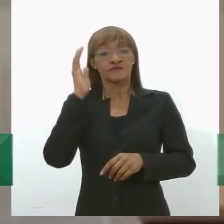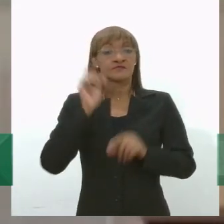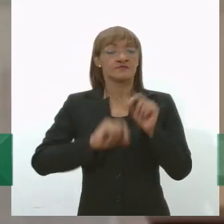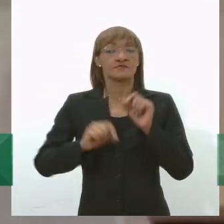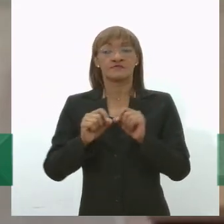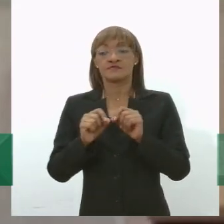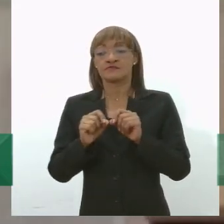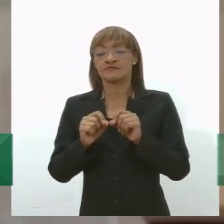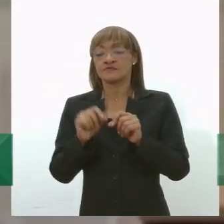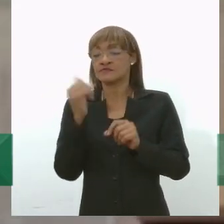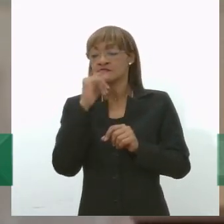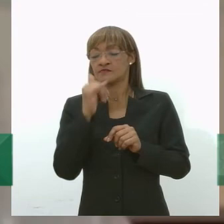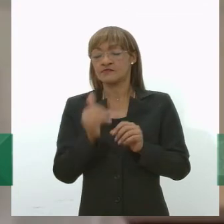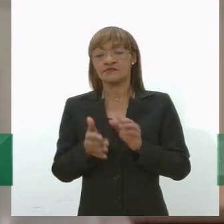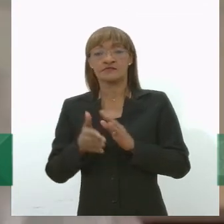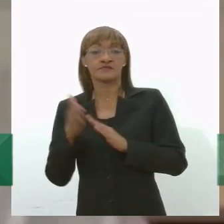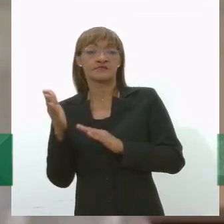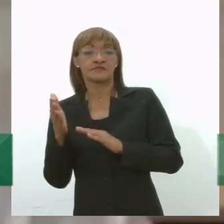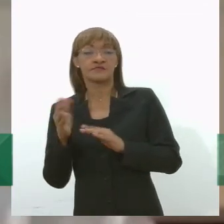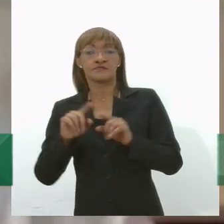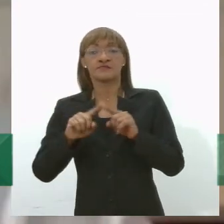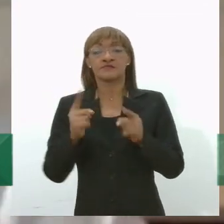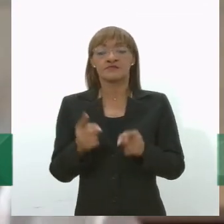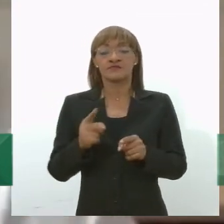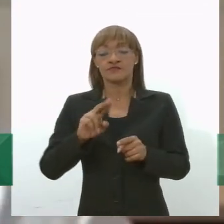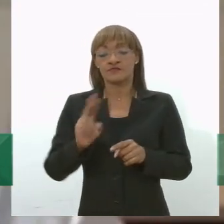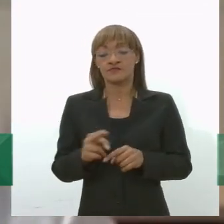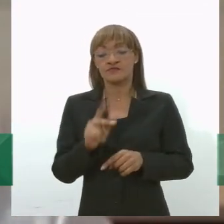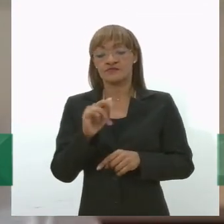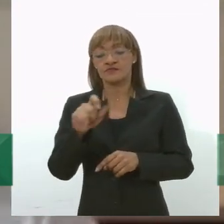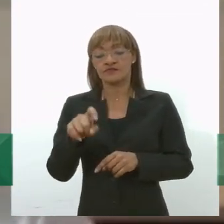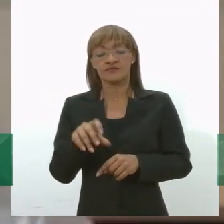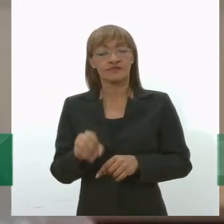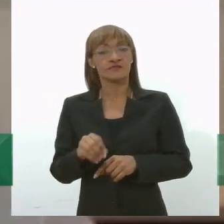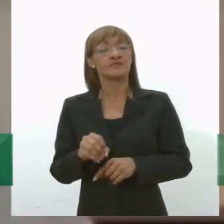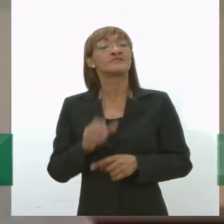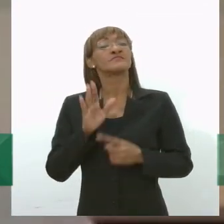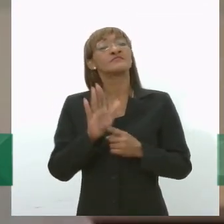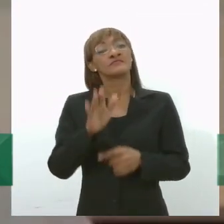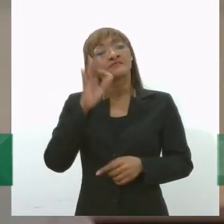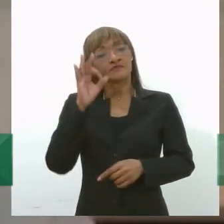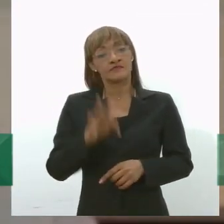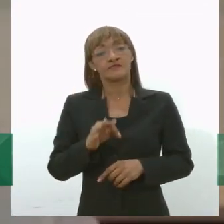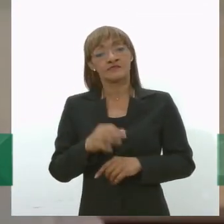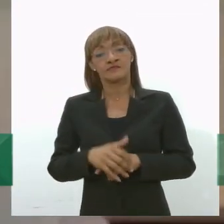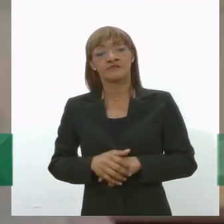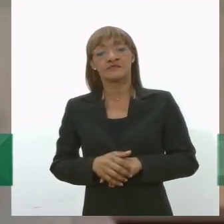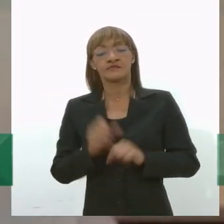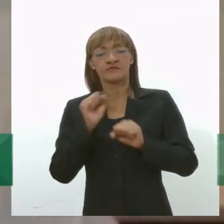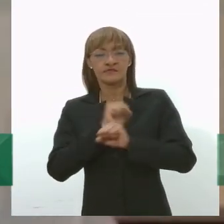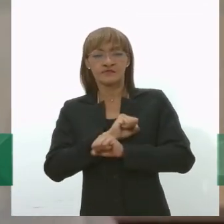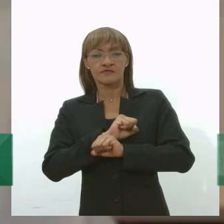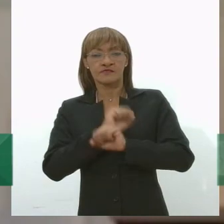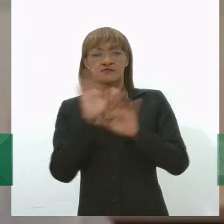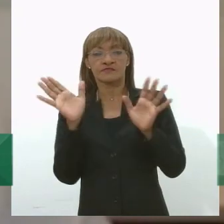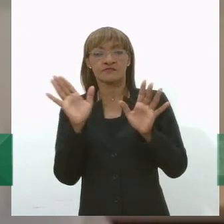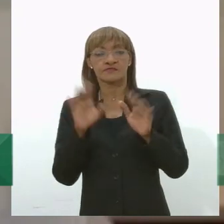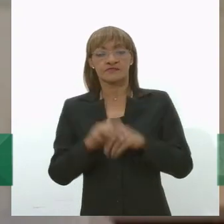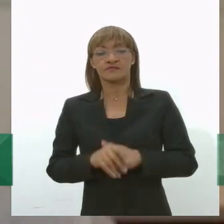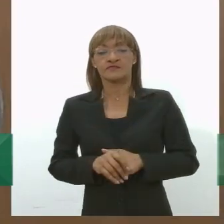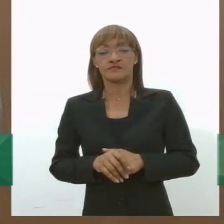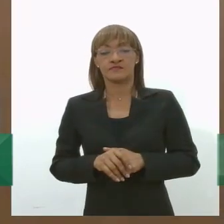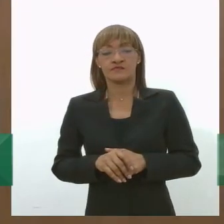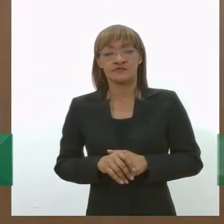elétrica por resíduos a gente tem que apontar as faltas tecnológicas para isso ficar bem claro ali dentro desses contratos de